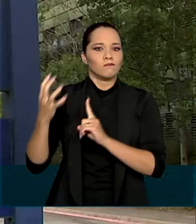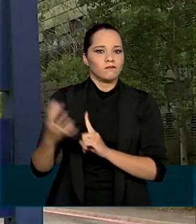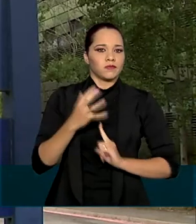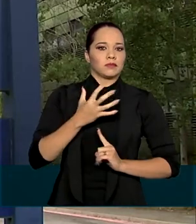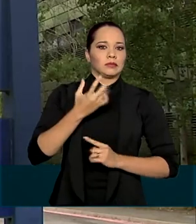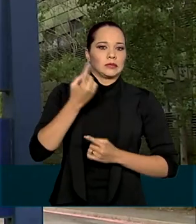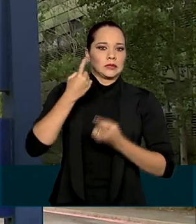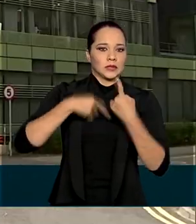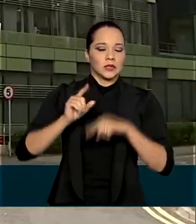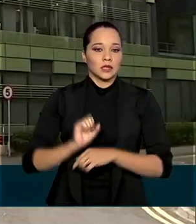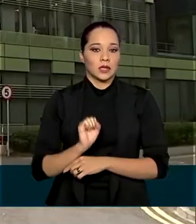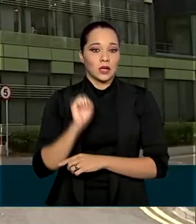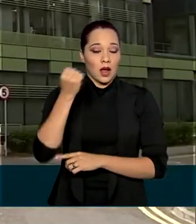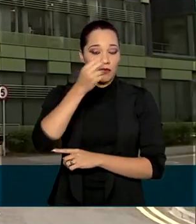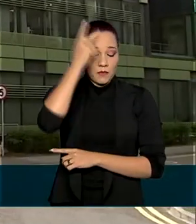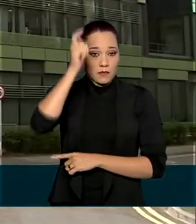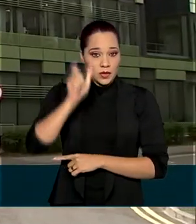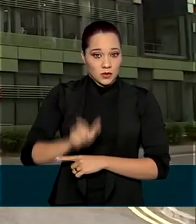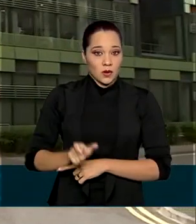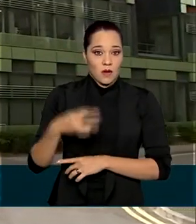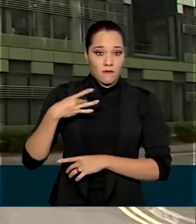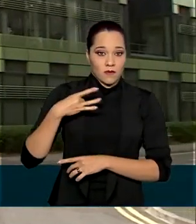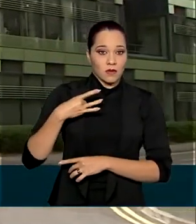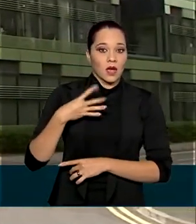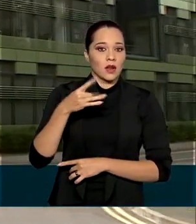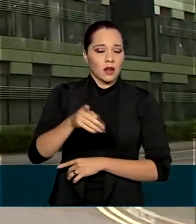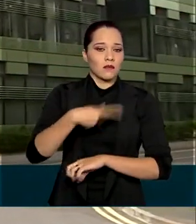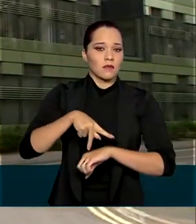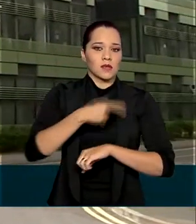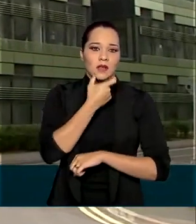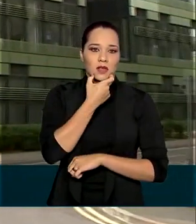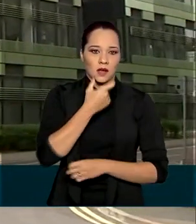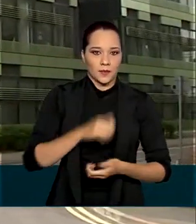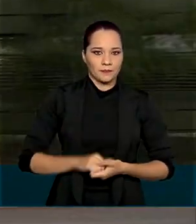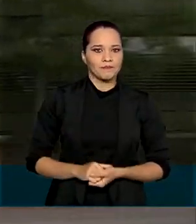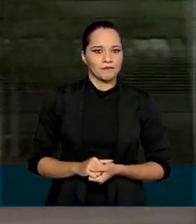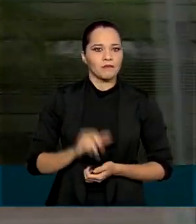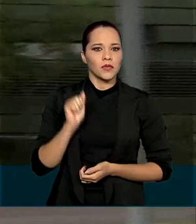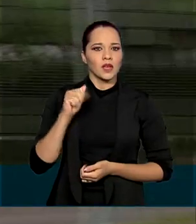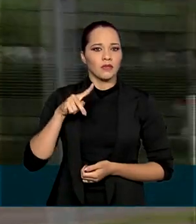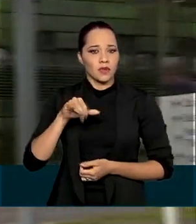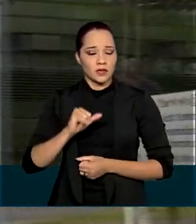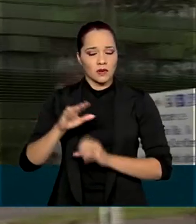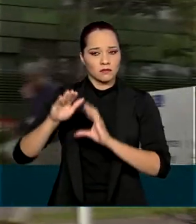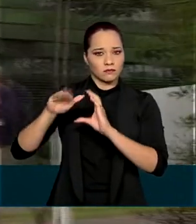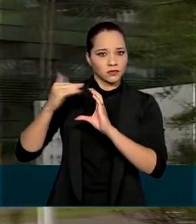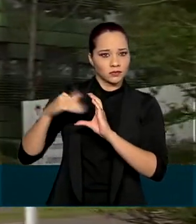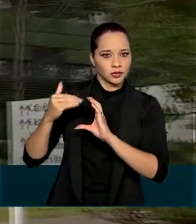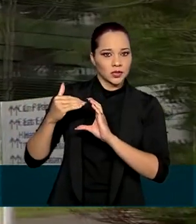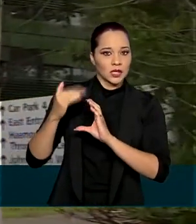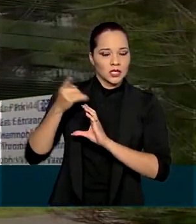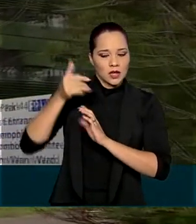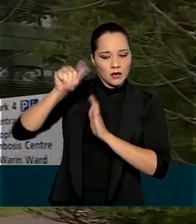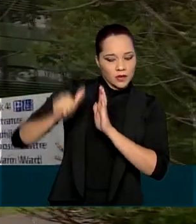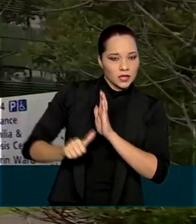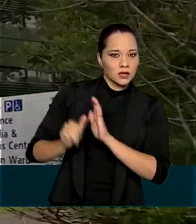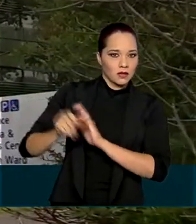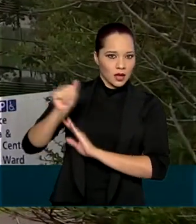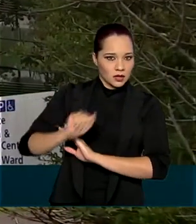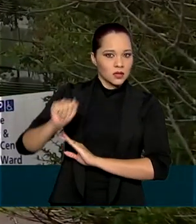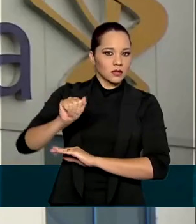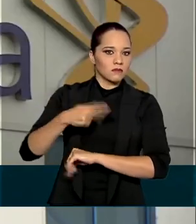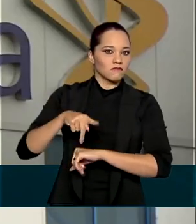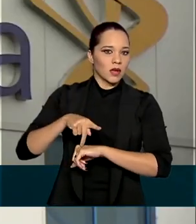adverso grave em uma voluntária do estudo lá na Inglaterra. A Anvisa vai receber os dados completos de avaliação da agência